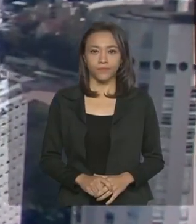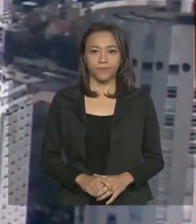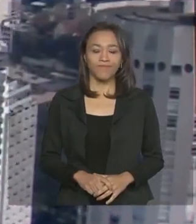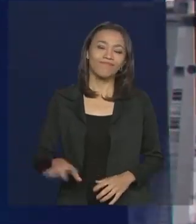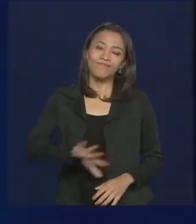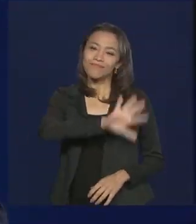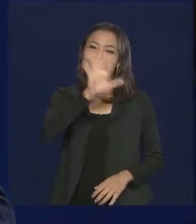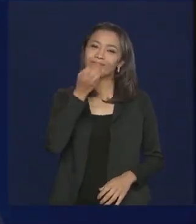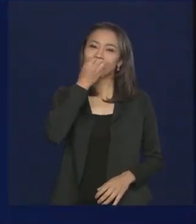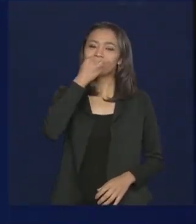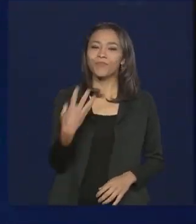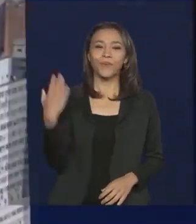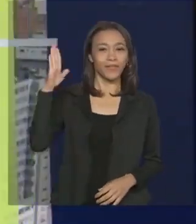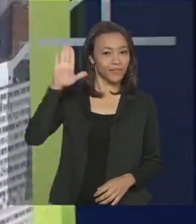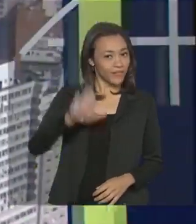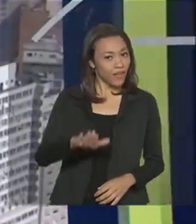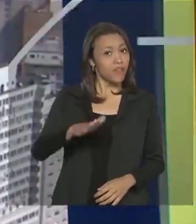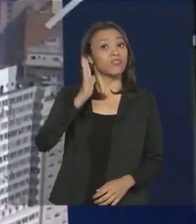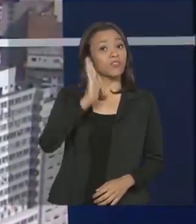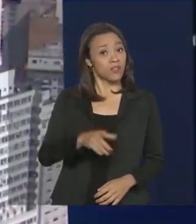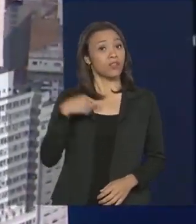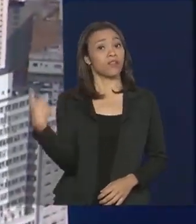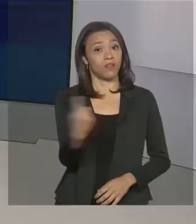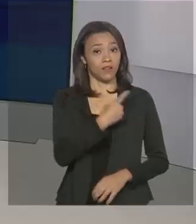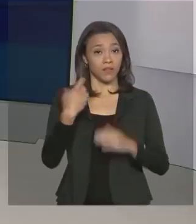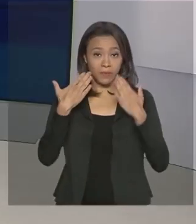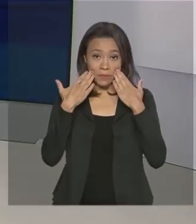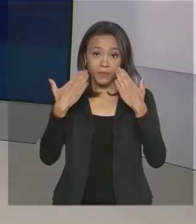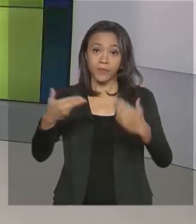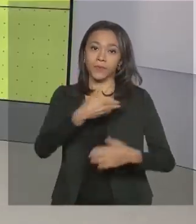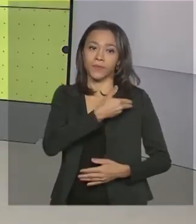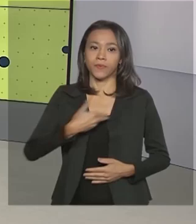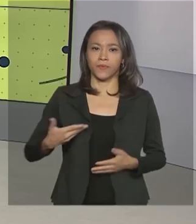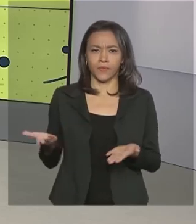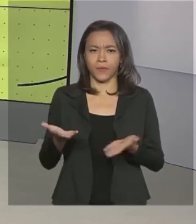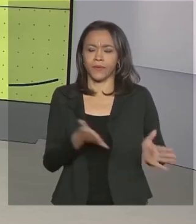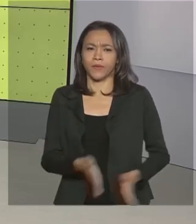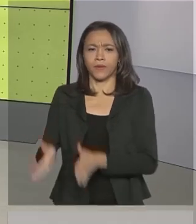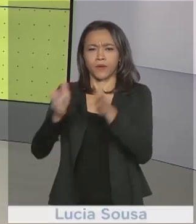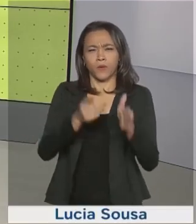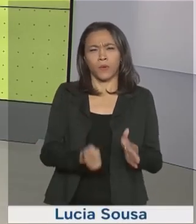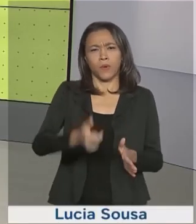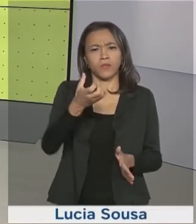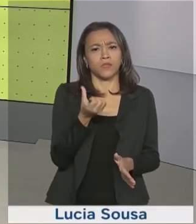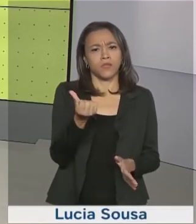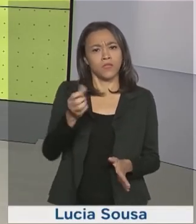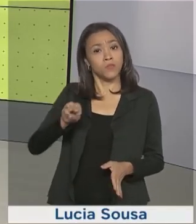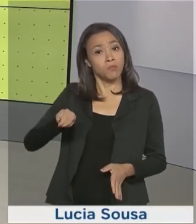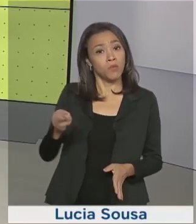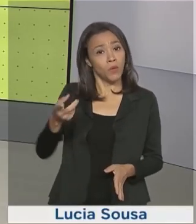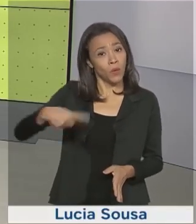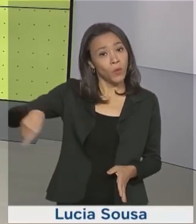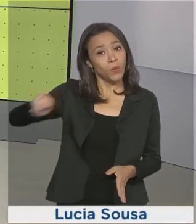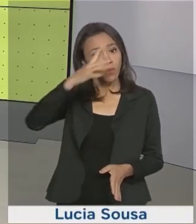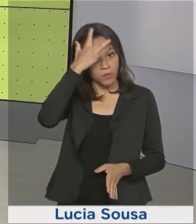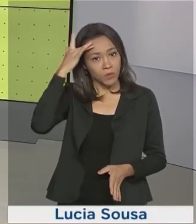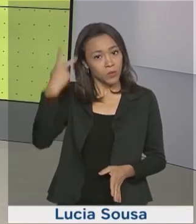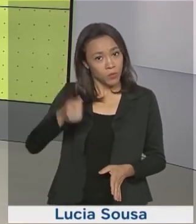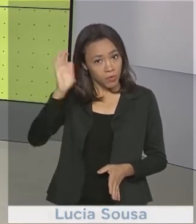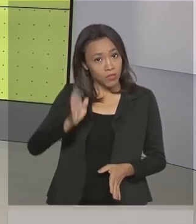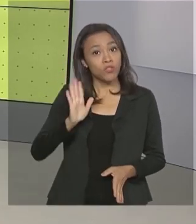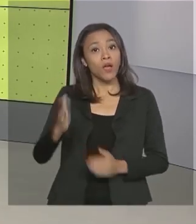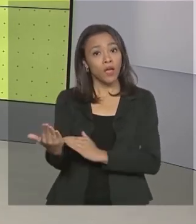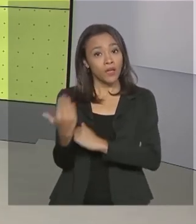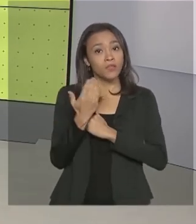Olá, boa tarde. Já está no ar o governo agora. Quase 6 milhões de brasileiros já receberam o auxílio emergencial de